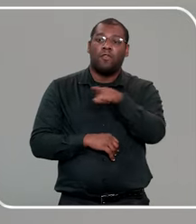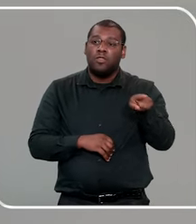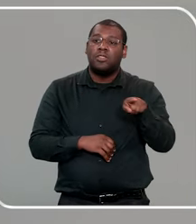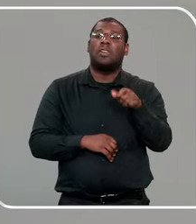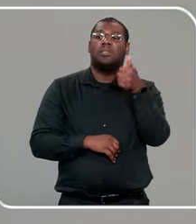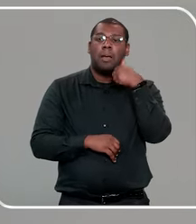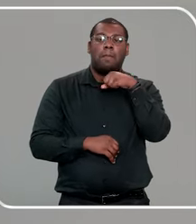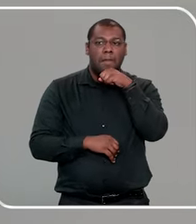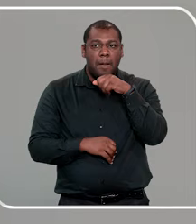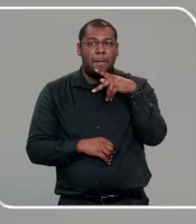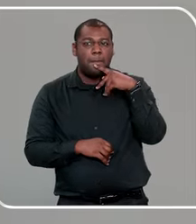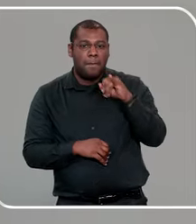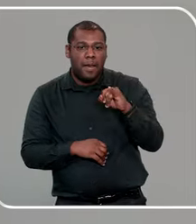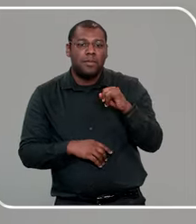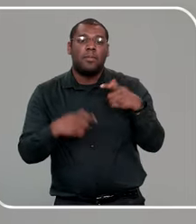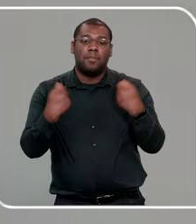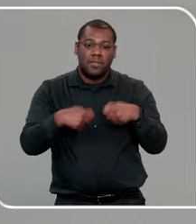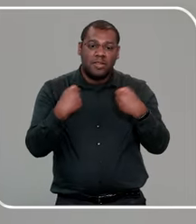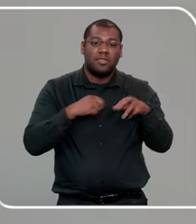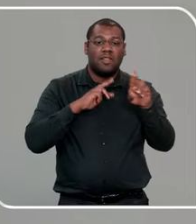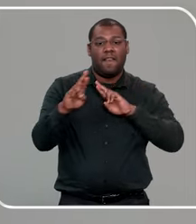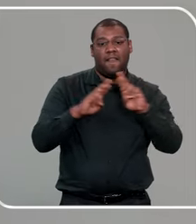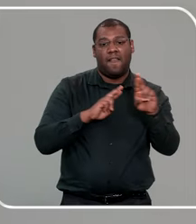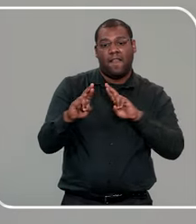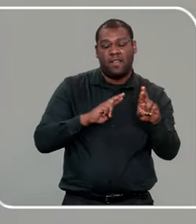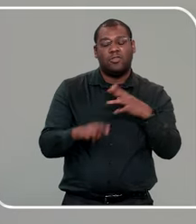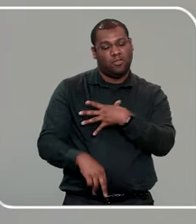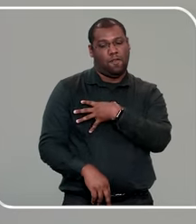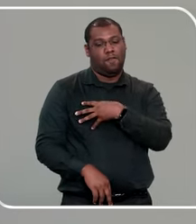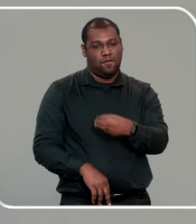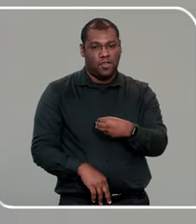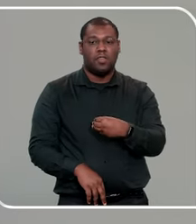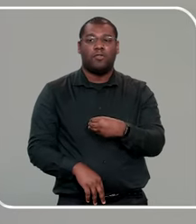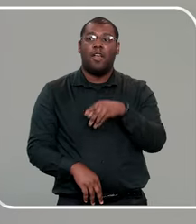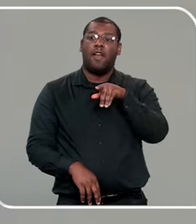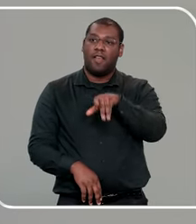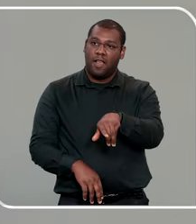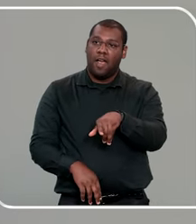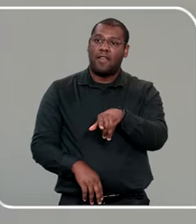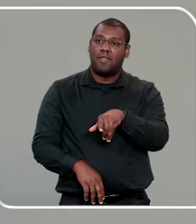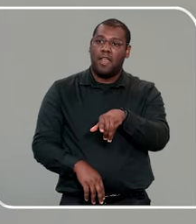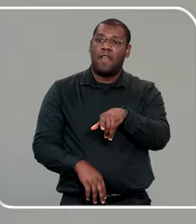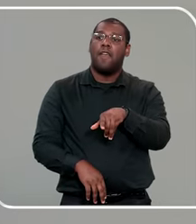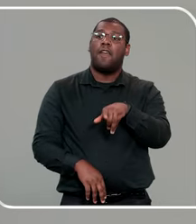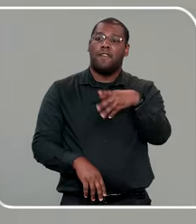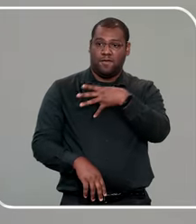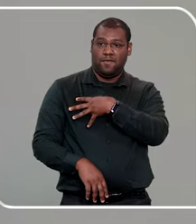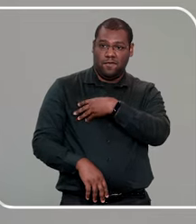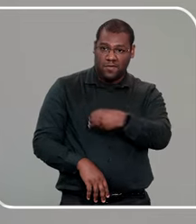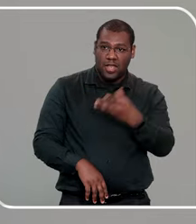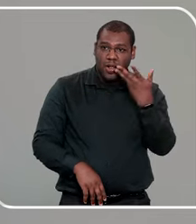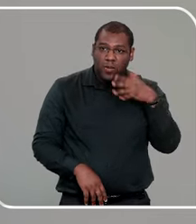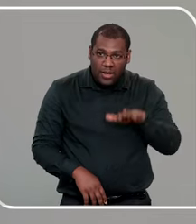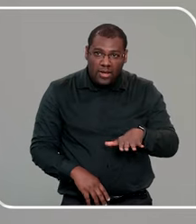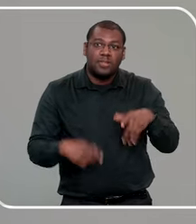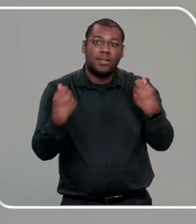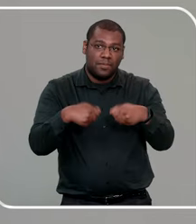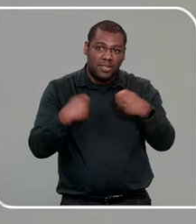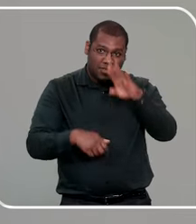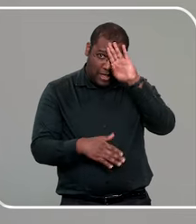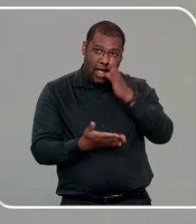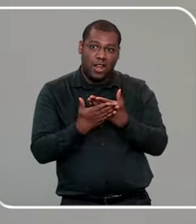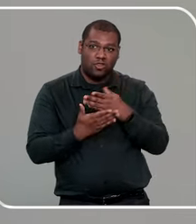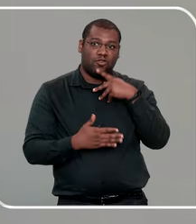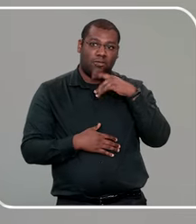mães, como pais, criemos uma relação de confiança, com os nossos filhos. Para a gente ter uma relação de confiança,